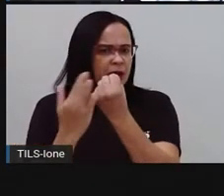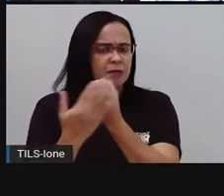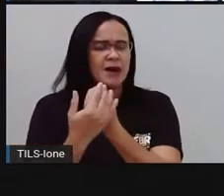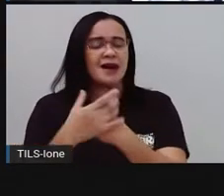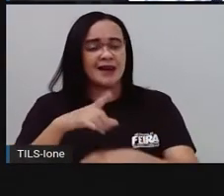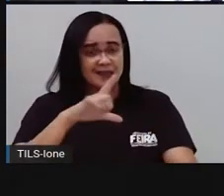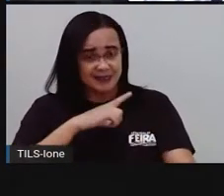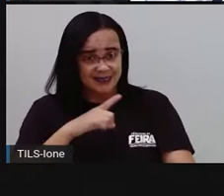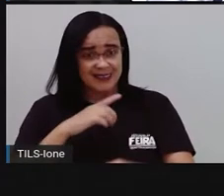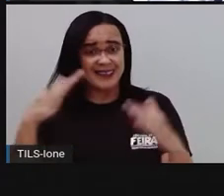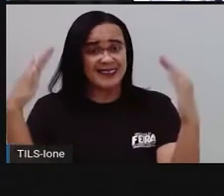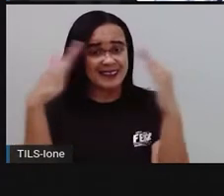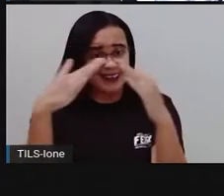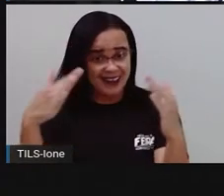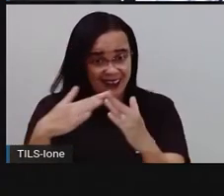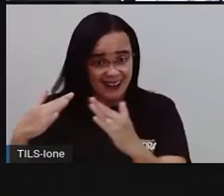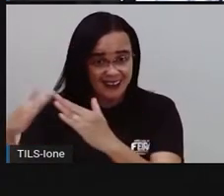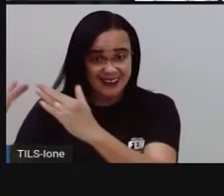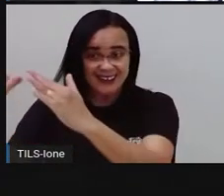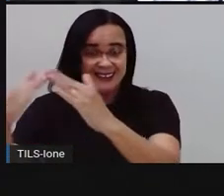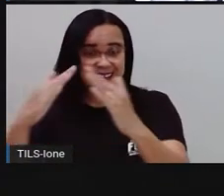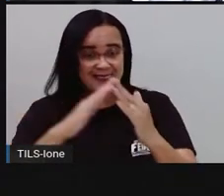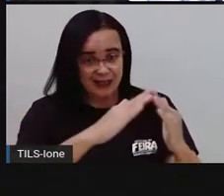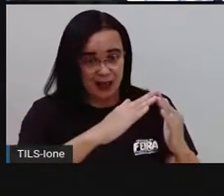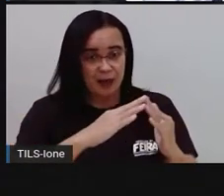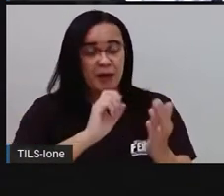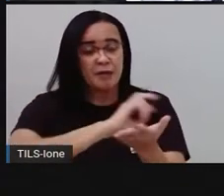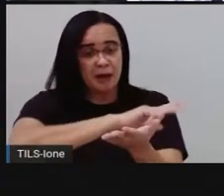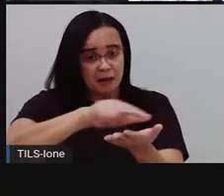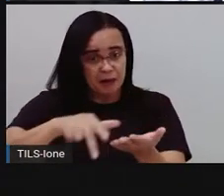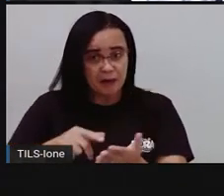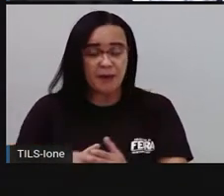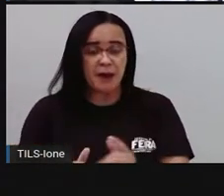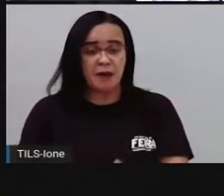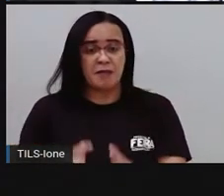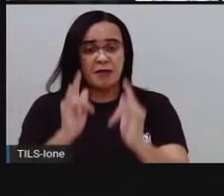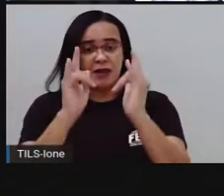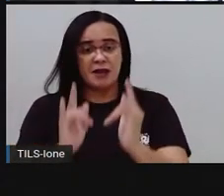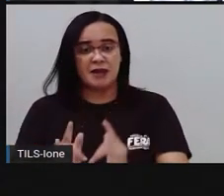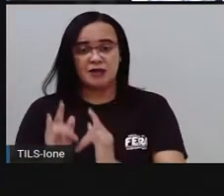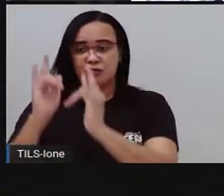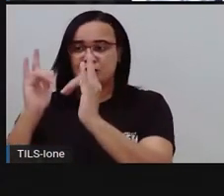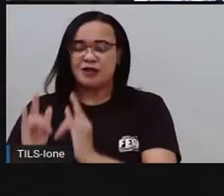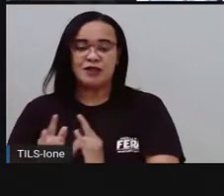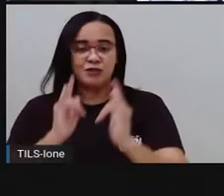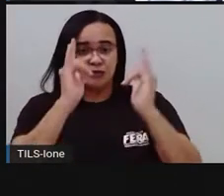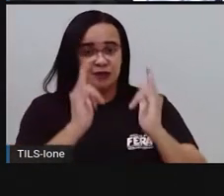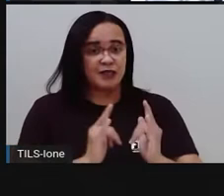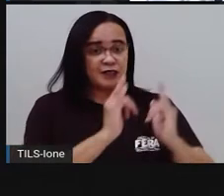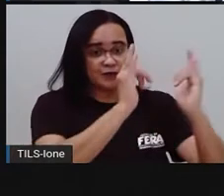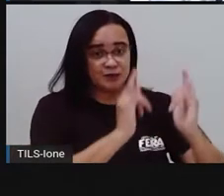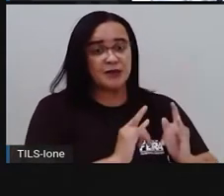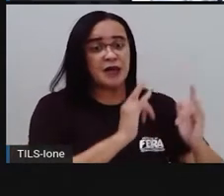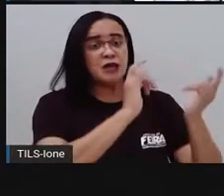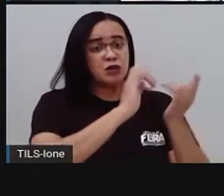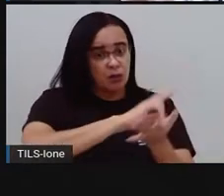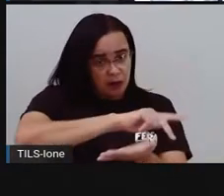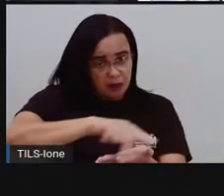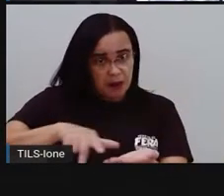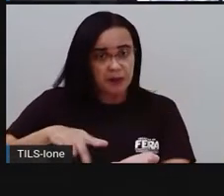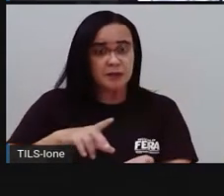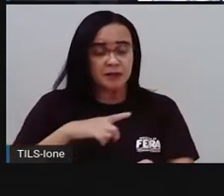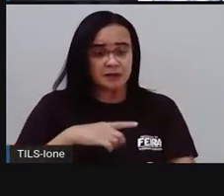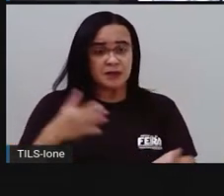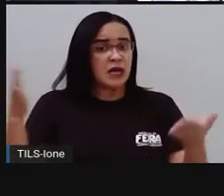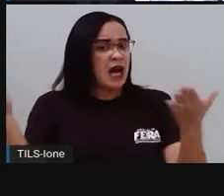Tem bairros que tem edifícios, que são prédios, né? Tem bairros, como nós já falamos, que tem só residência. Tem bairro que só